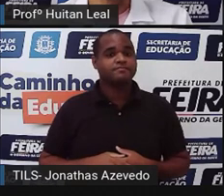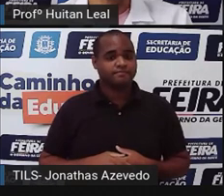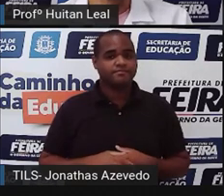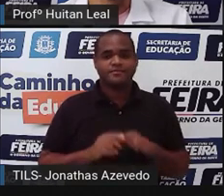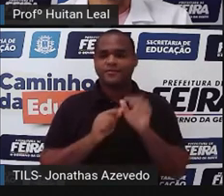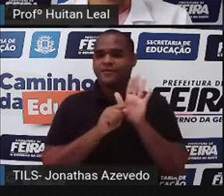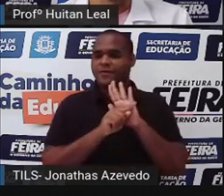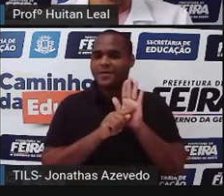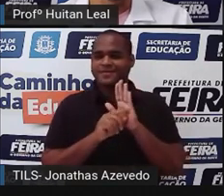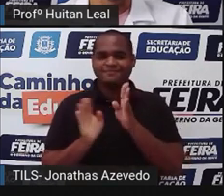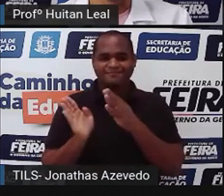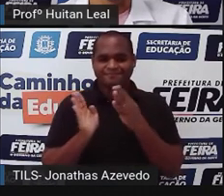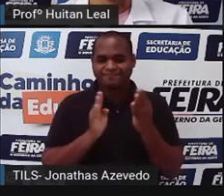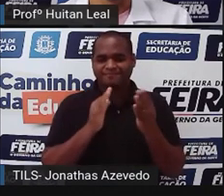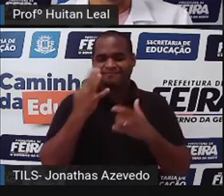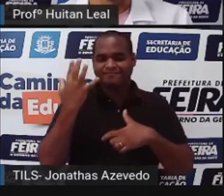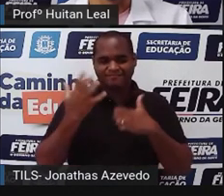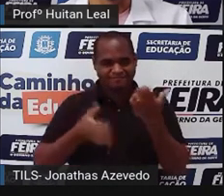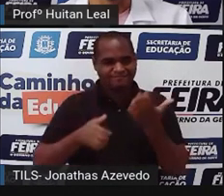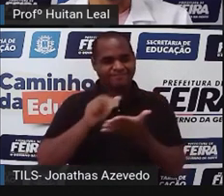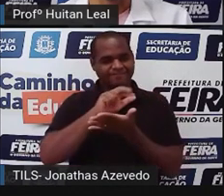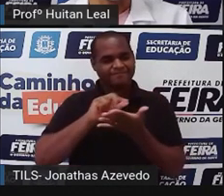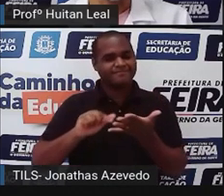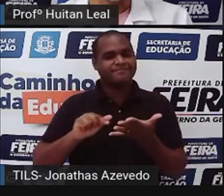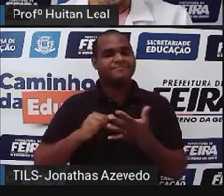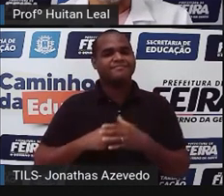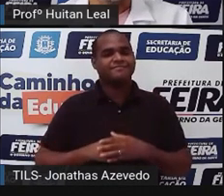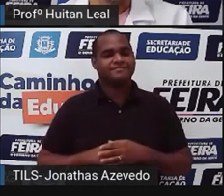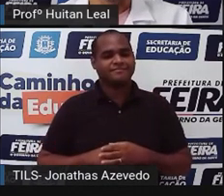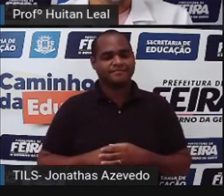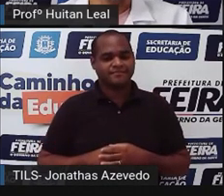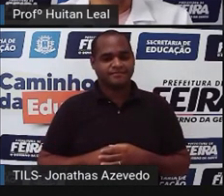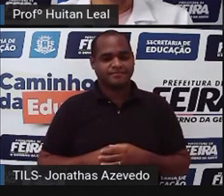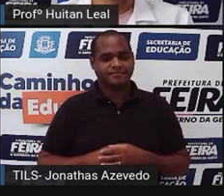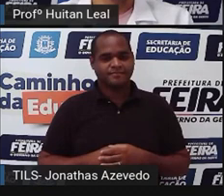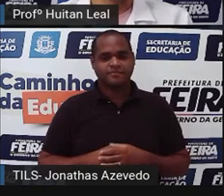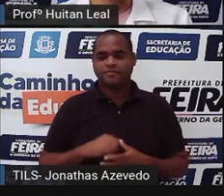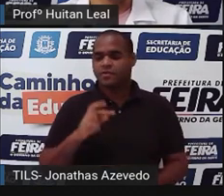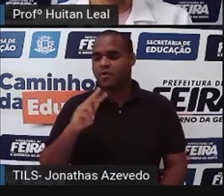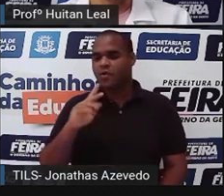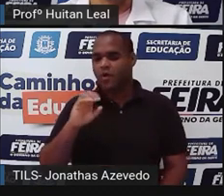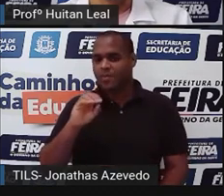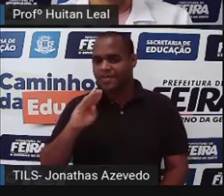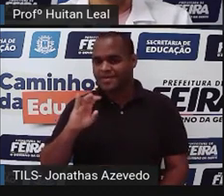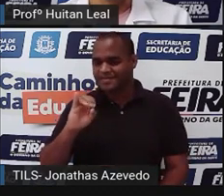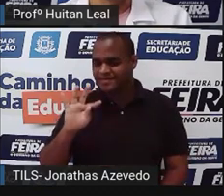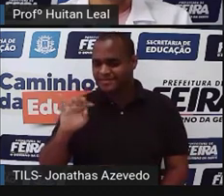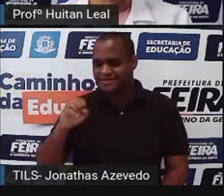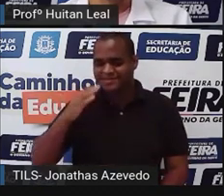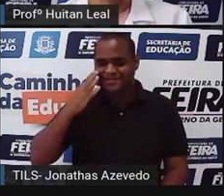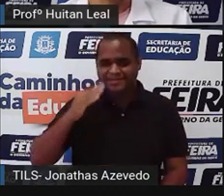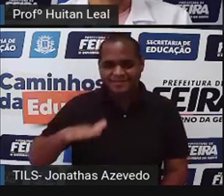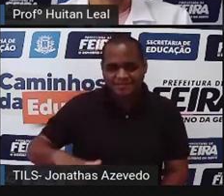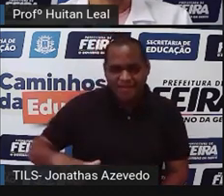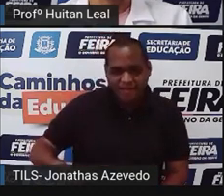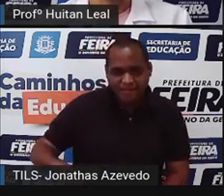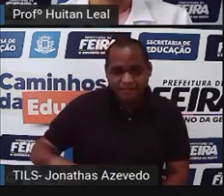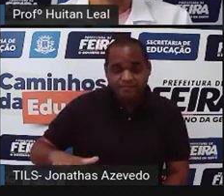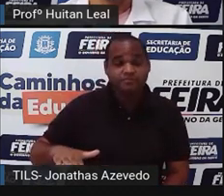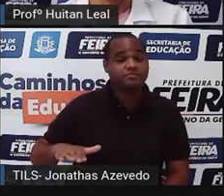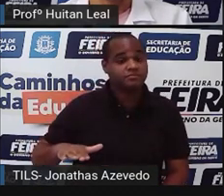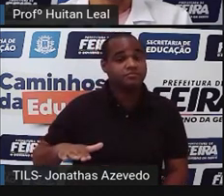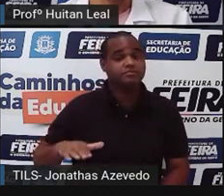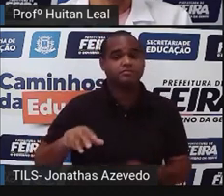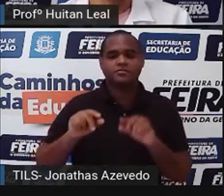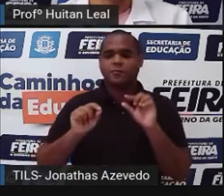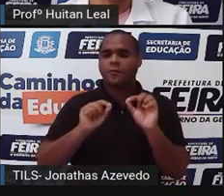filmes do Hobbit, por exemplo. Então, onde é que